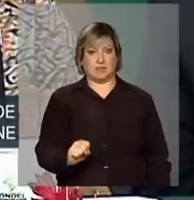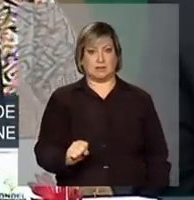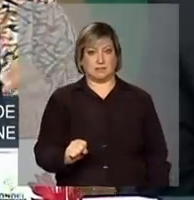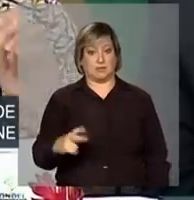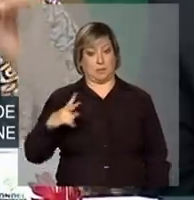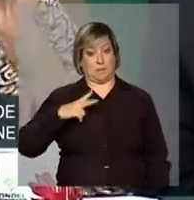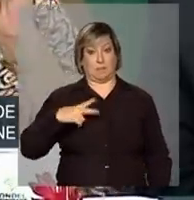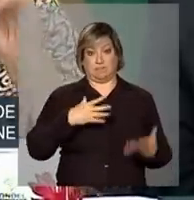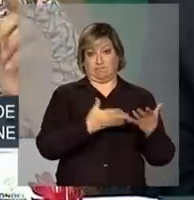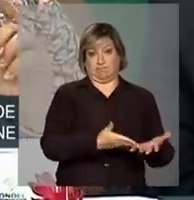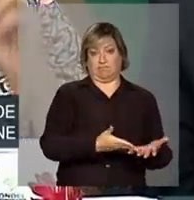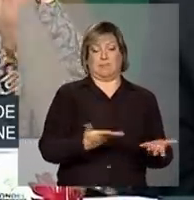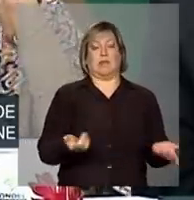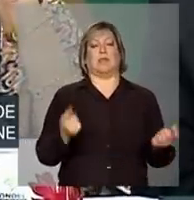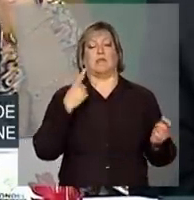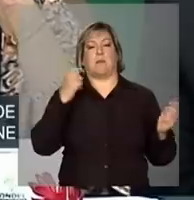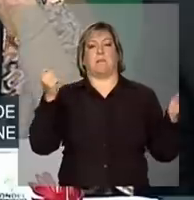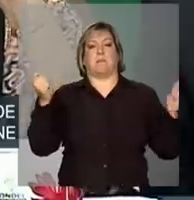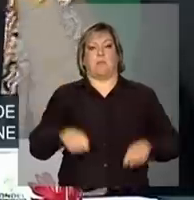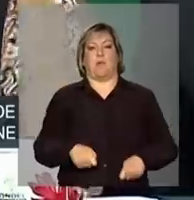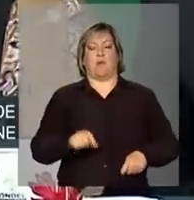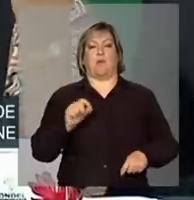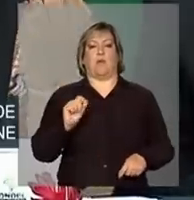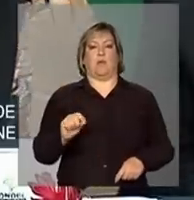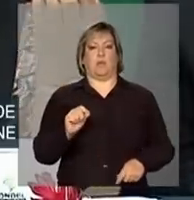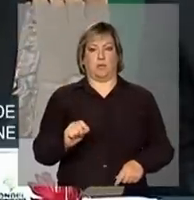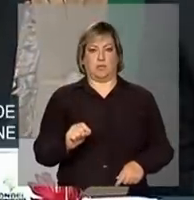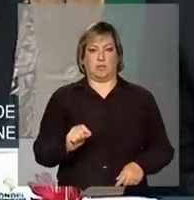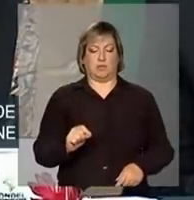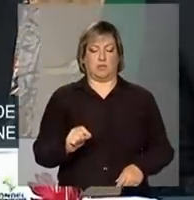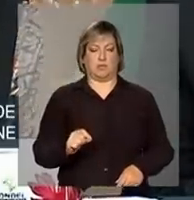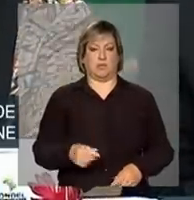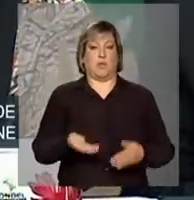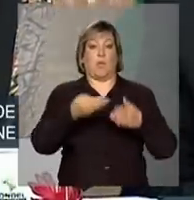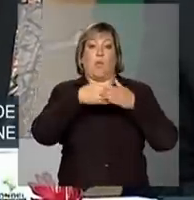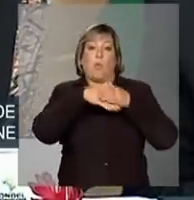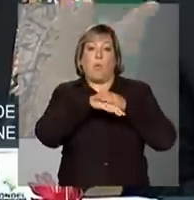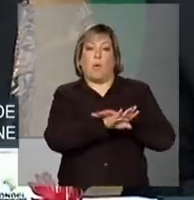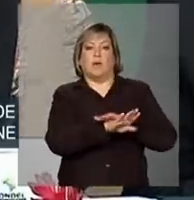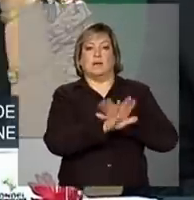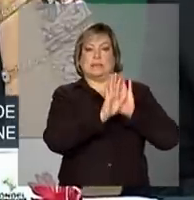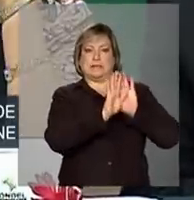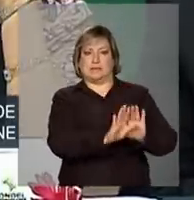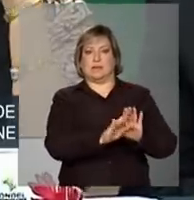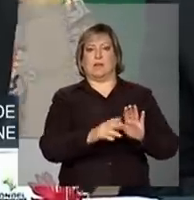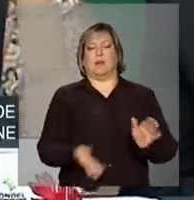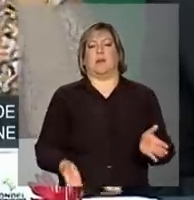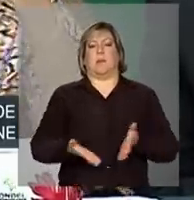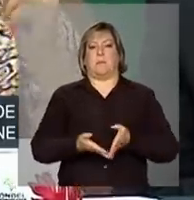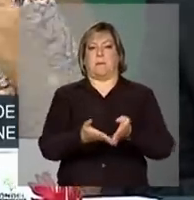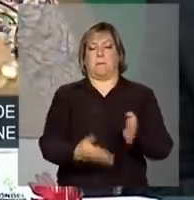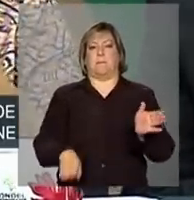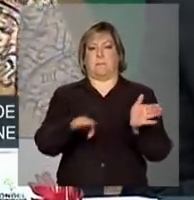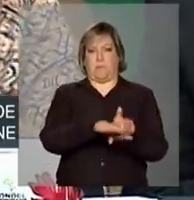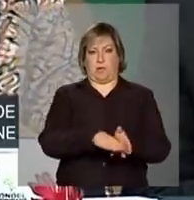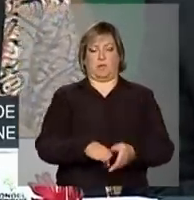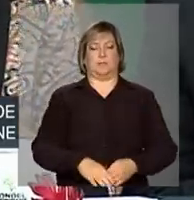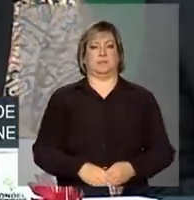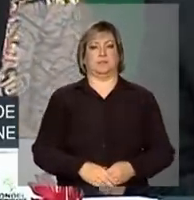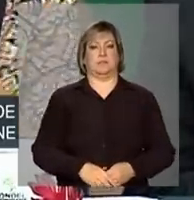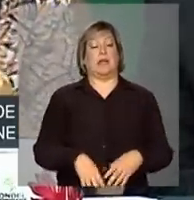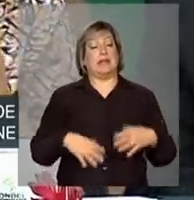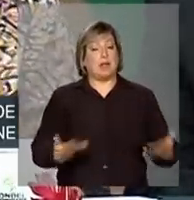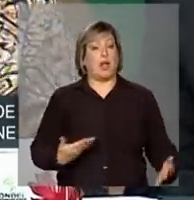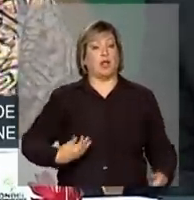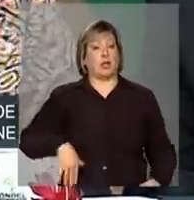capacidade de armazenagem nos portos. Então, nós